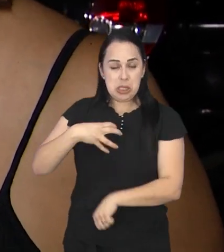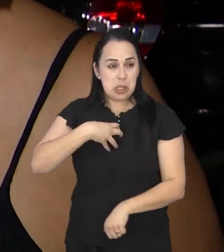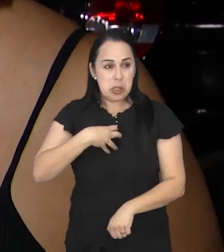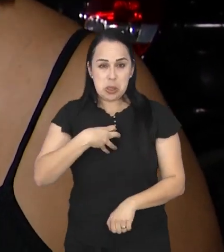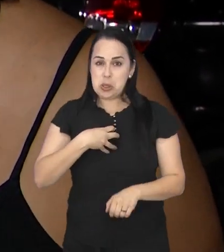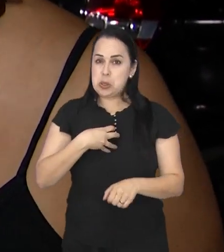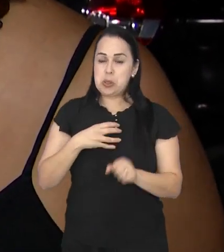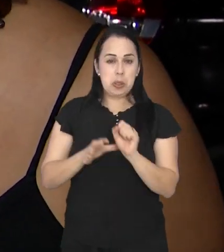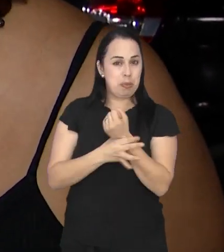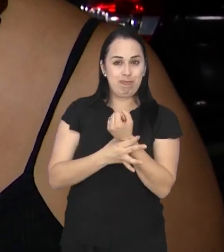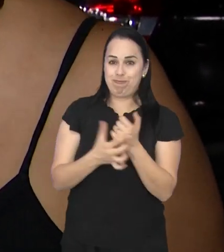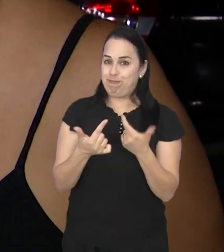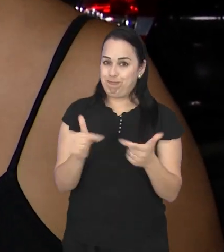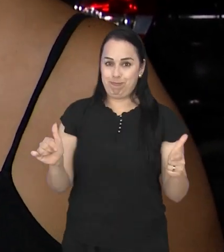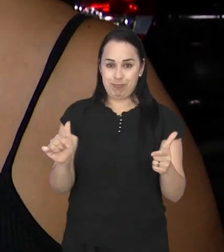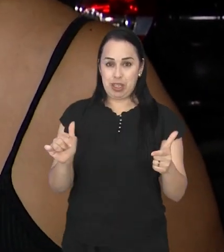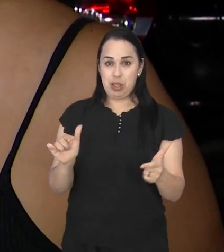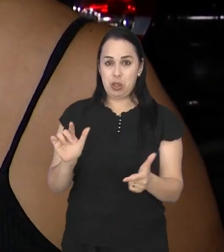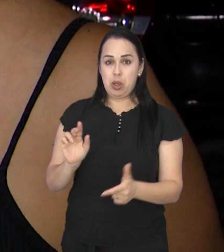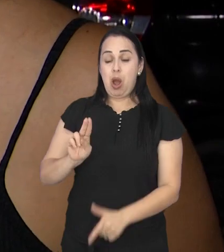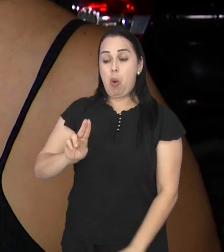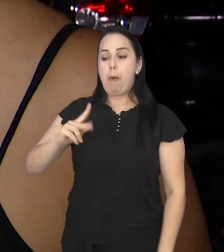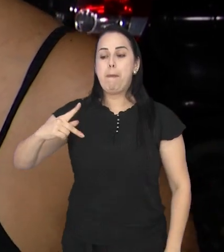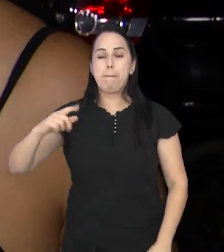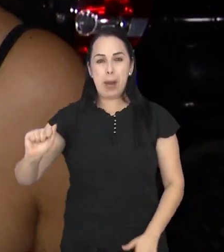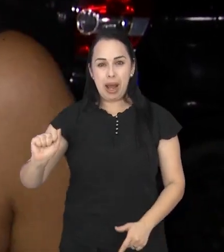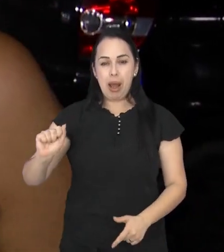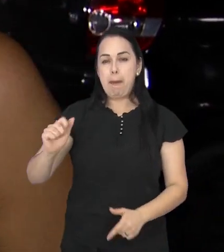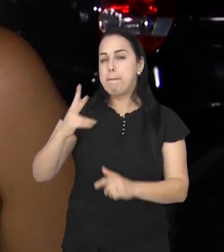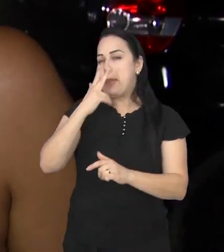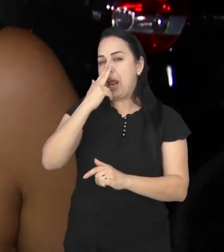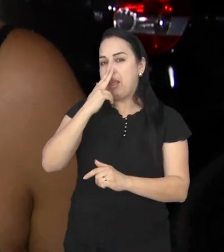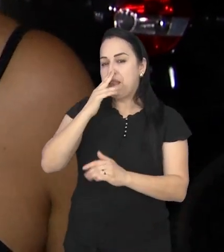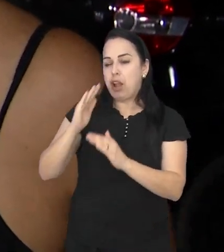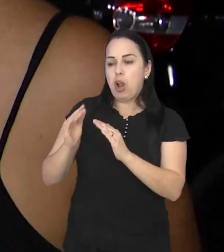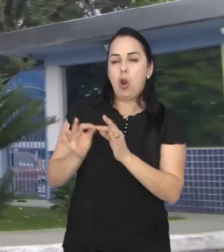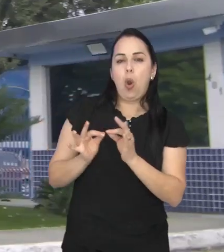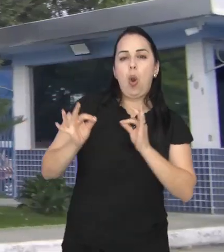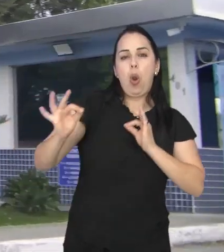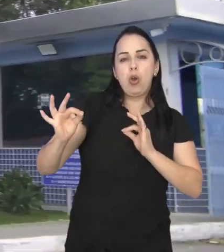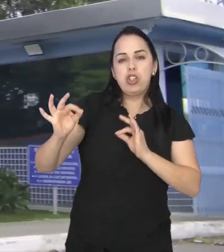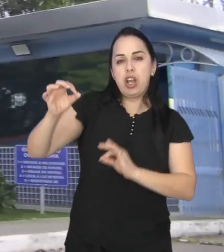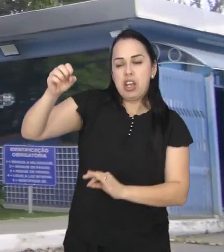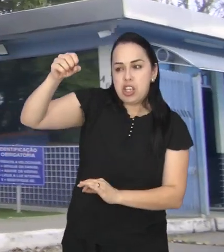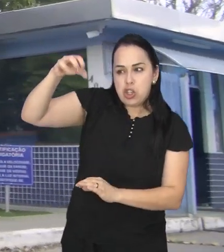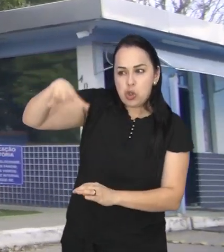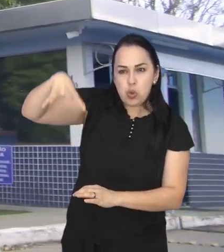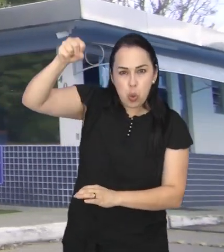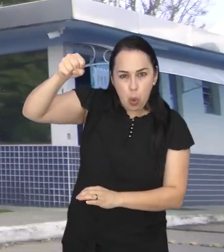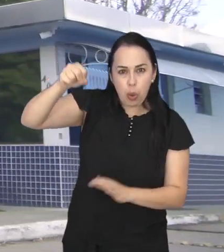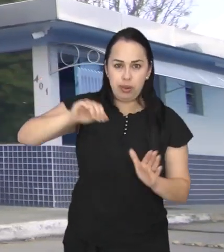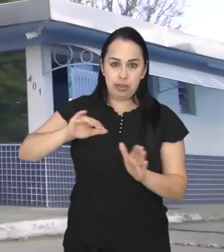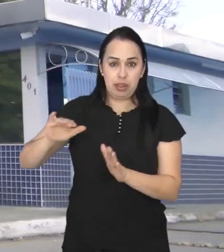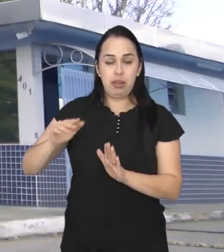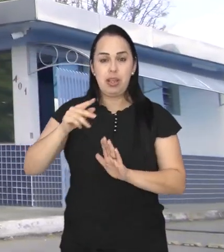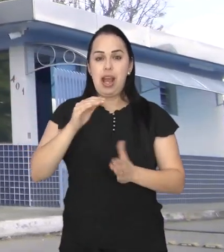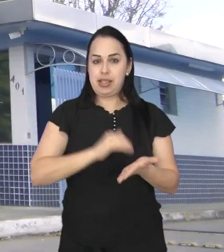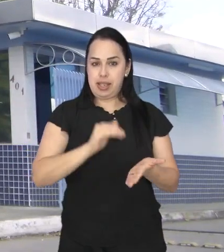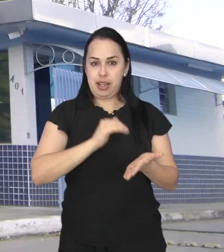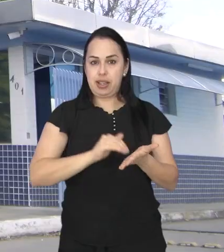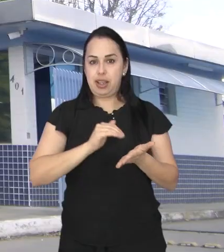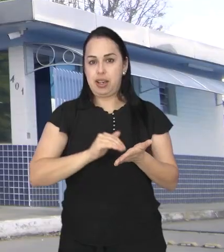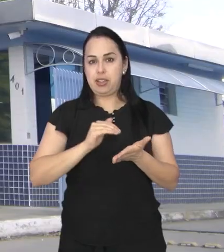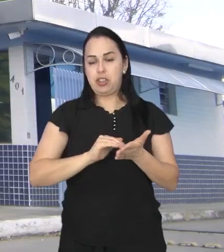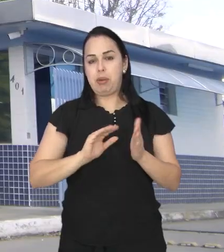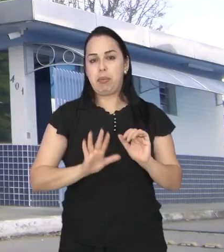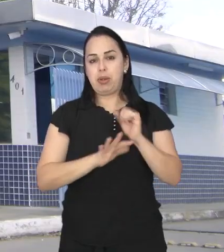Essa avenida aqui é bem deserta. Geralmente, os UPAs ficam nos lugares mais escuros. A Secretaria de Proteção ao Cidadão